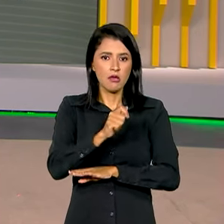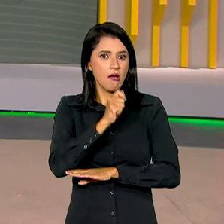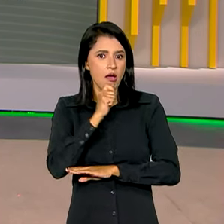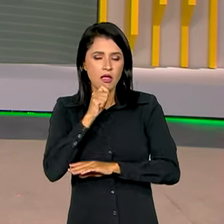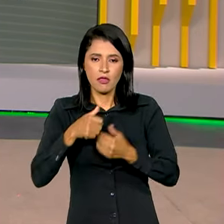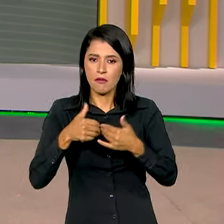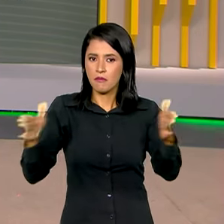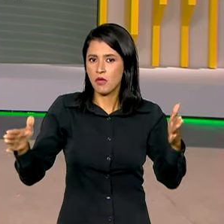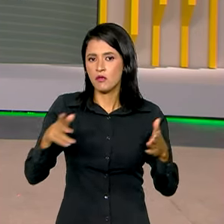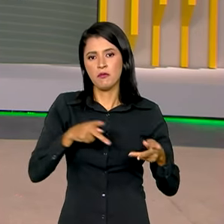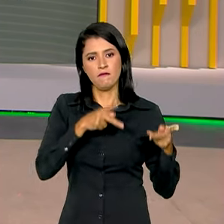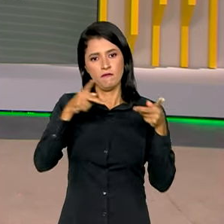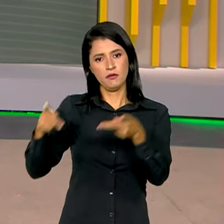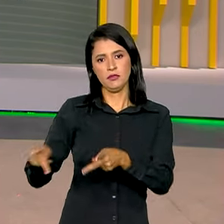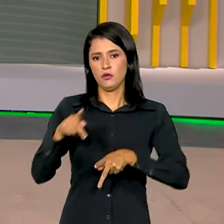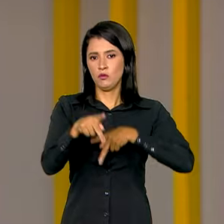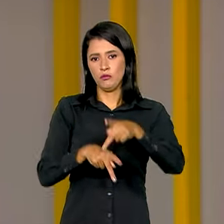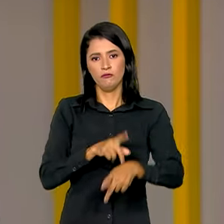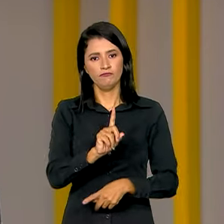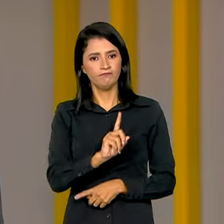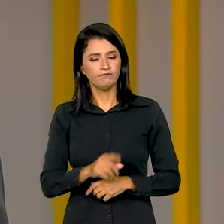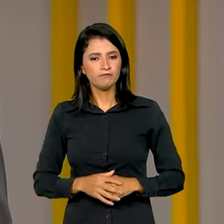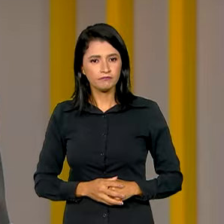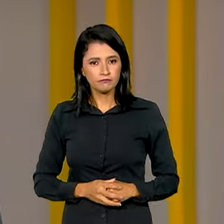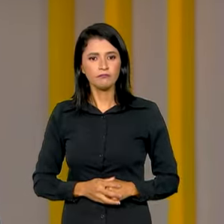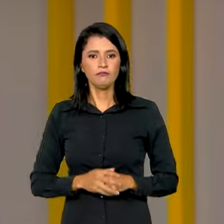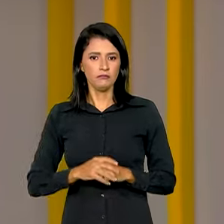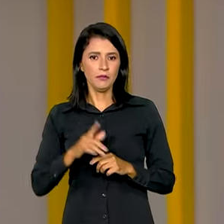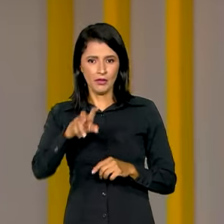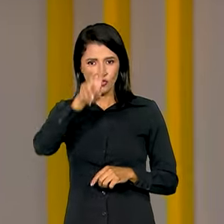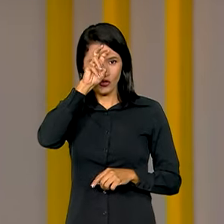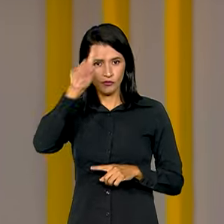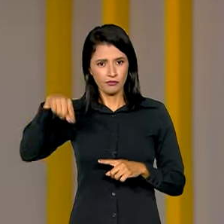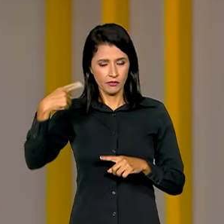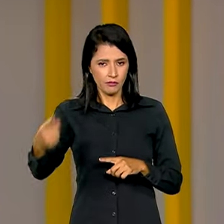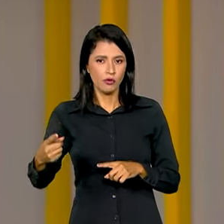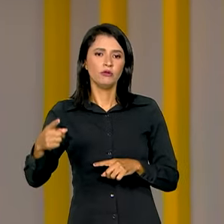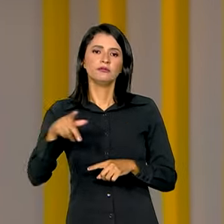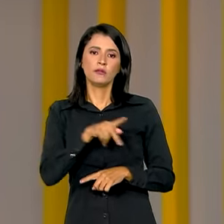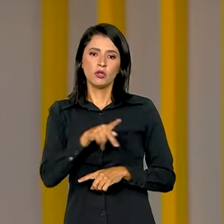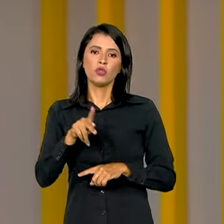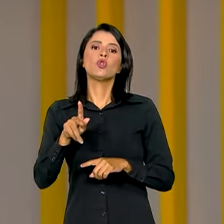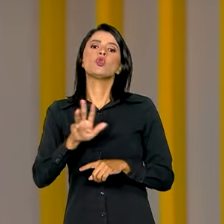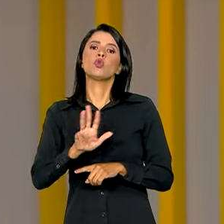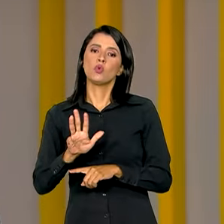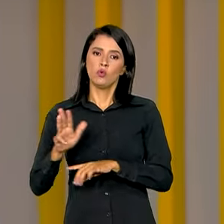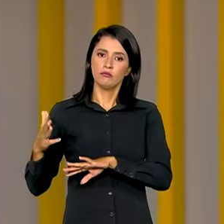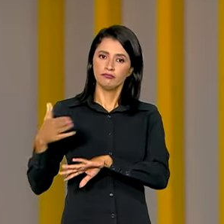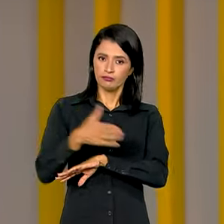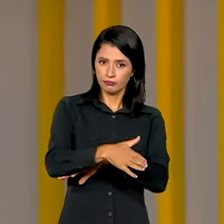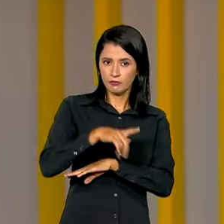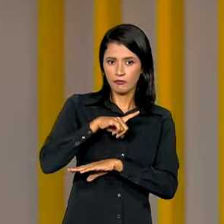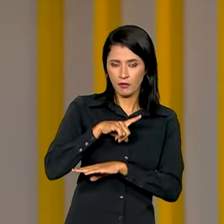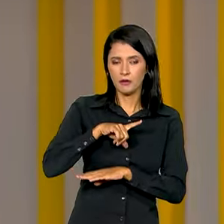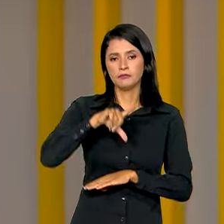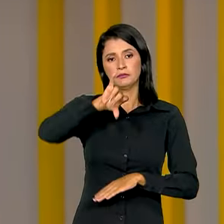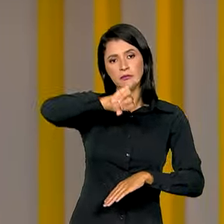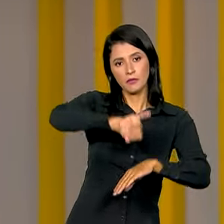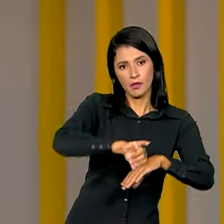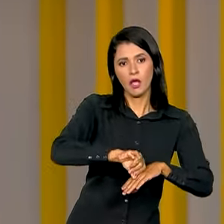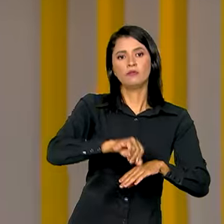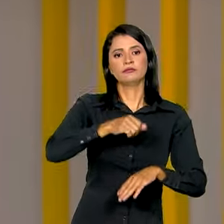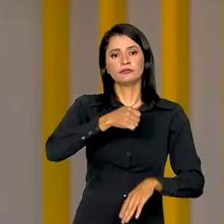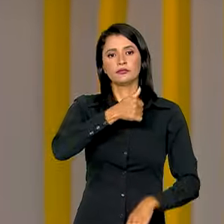está aberto ao público. Depois do Egito, Lula embarca para Hades Abeba, a capital da Etiópia.